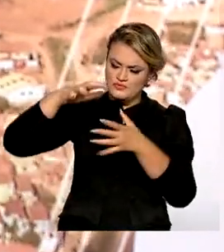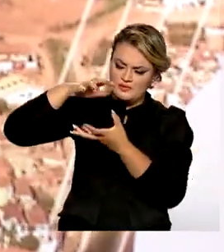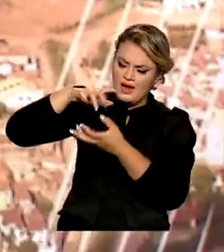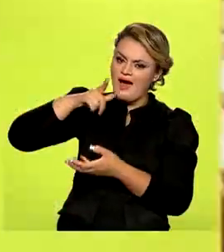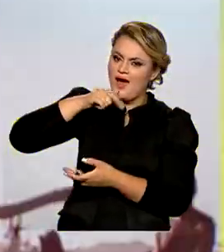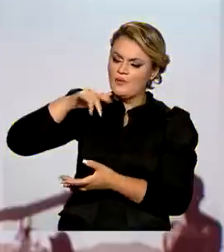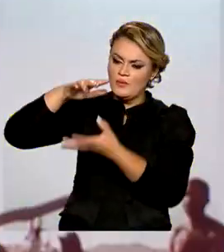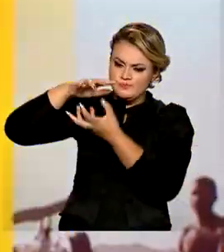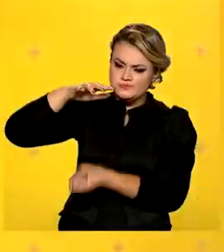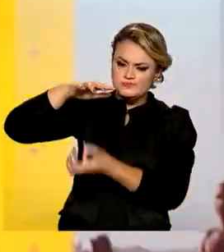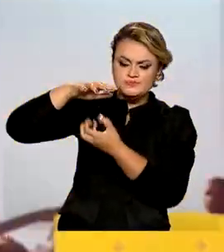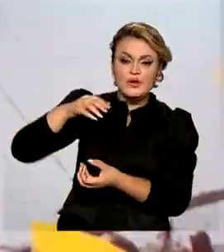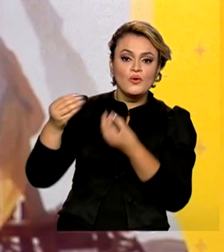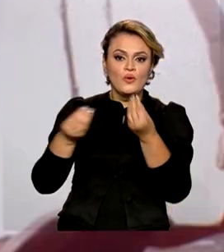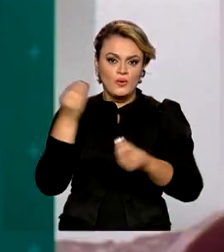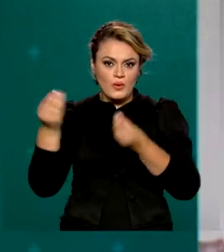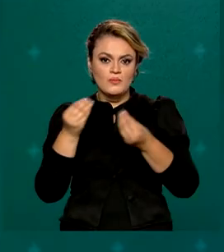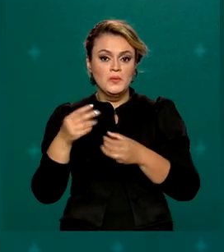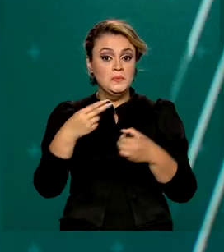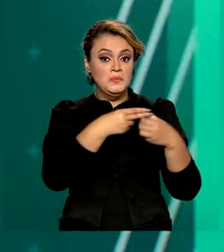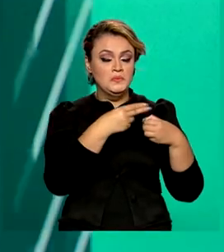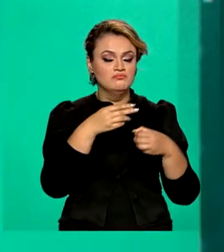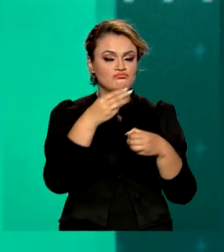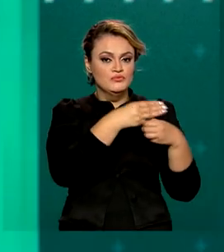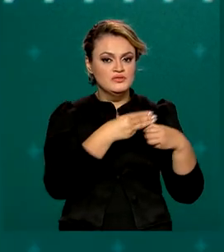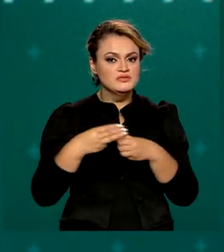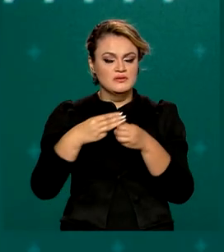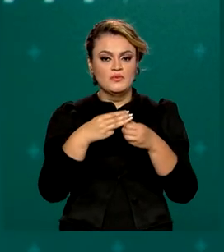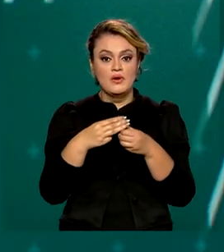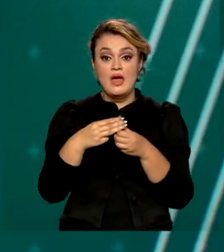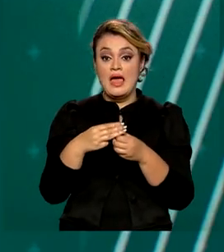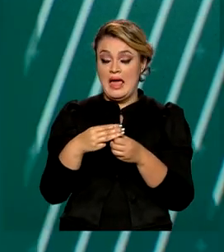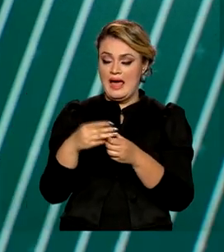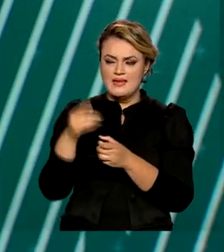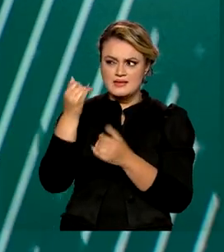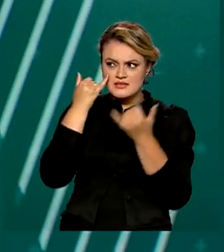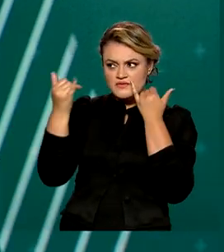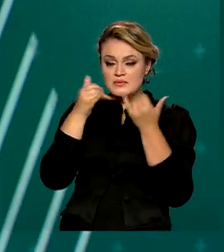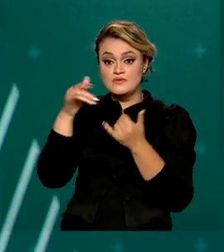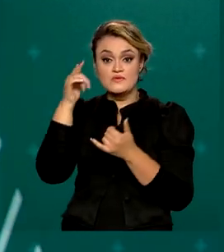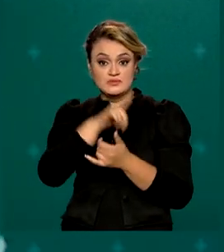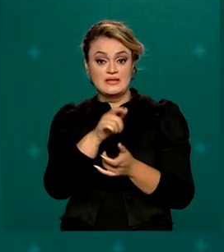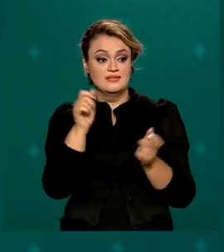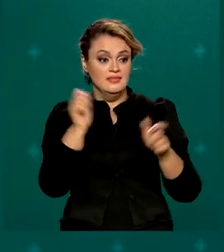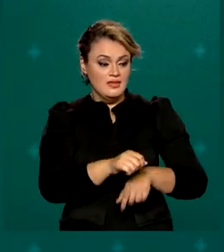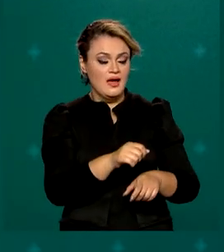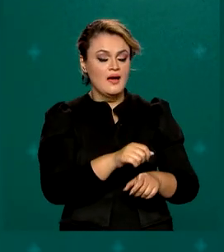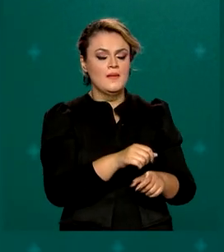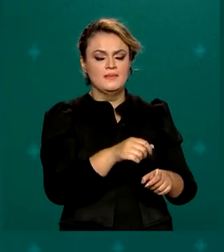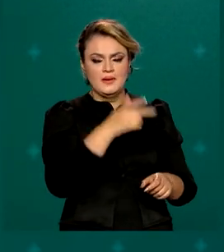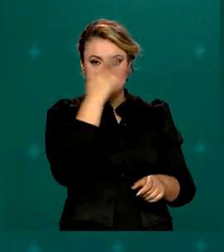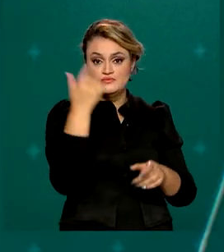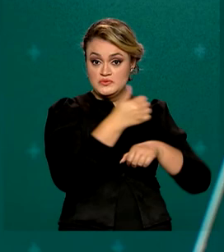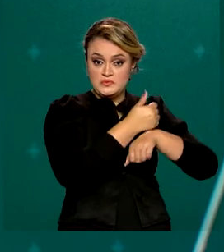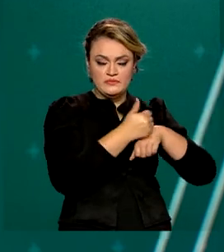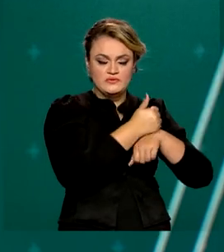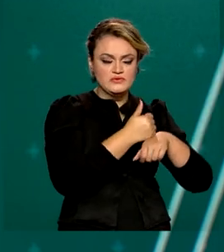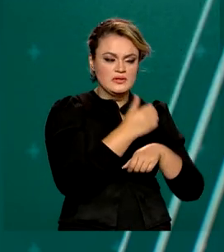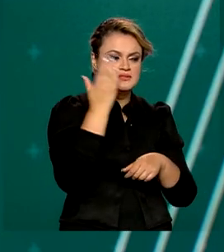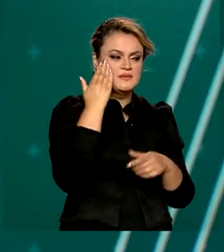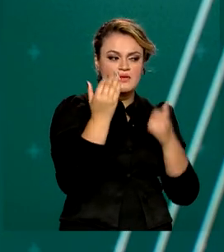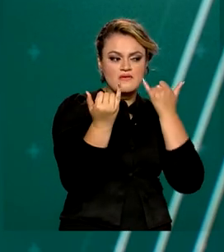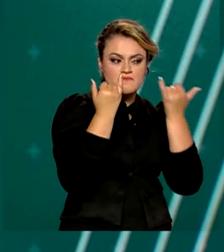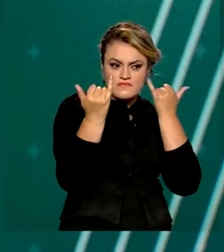águas das chuvas nos municípios brasileiros. Os dados vão ajudar especialistas e gestores públicos a cruzar